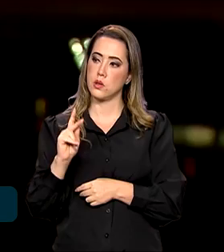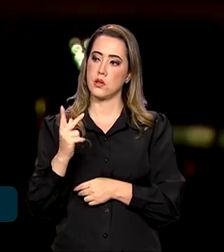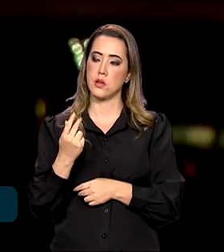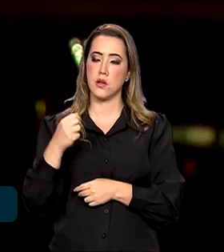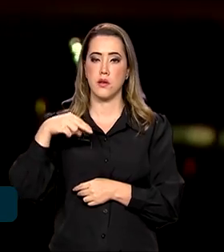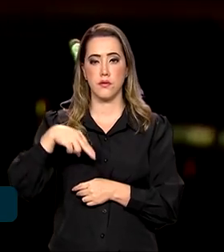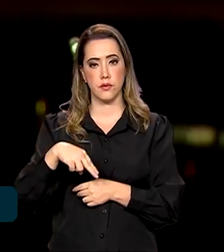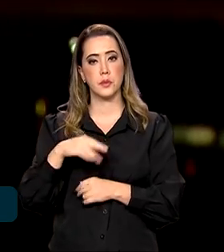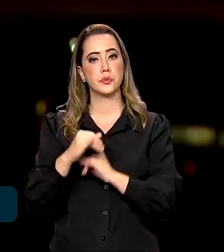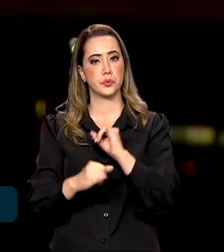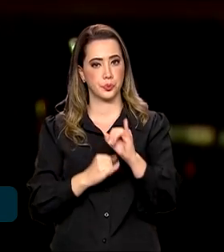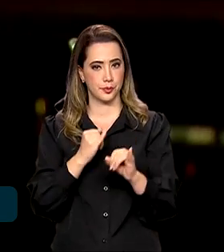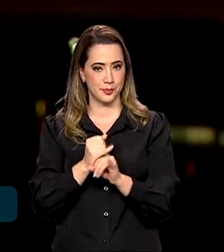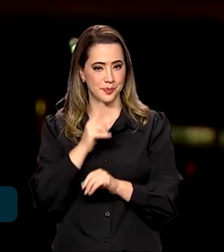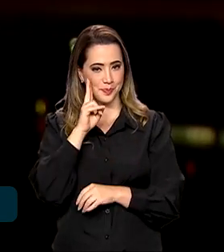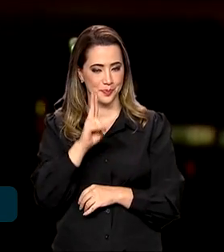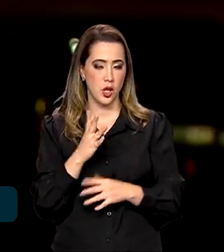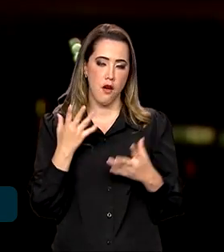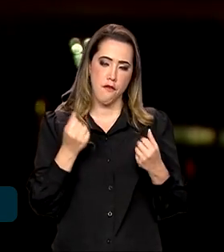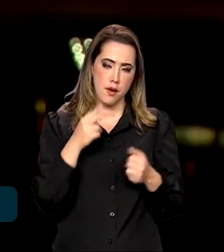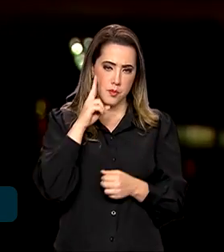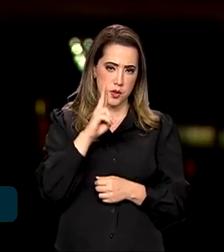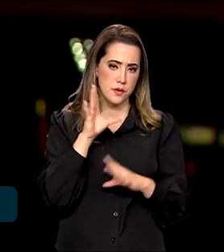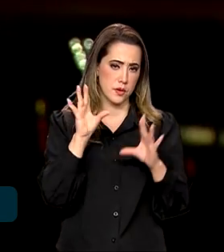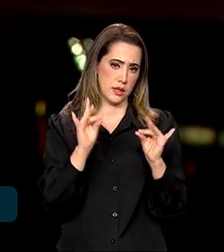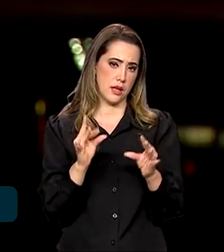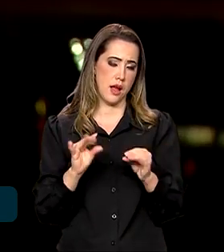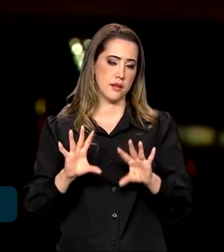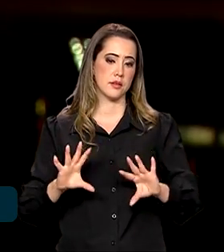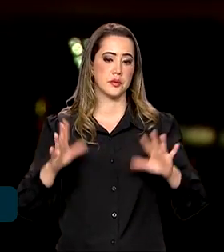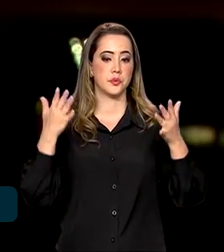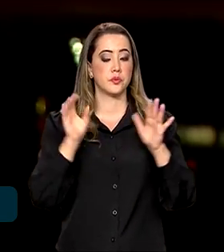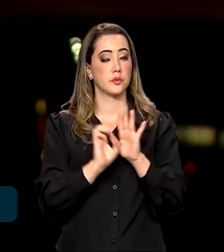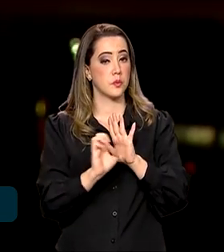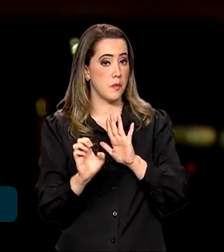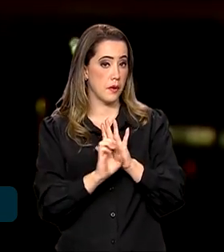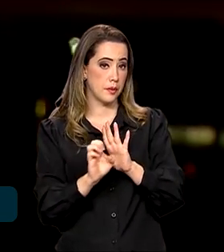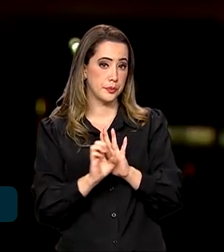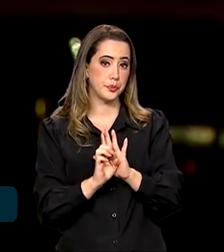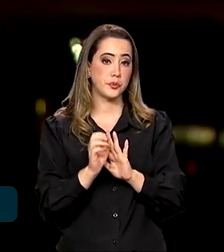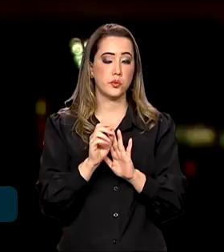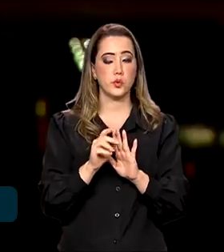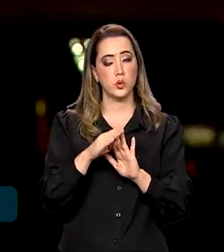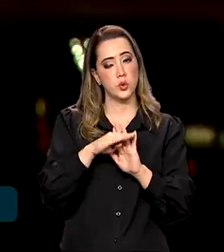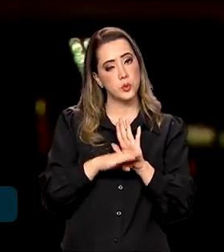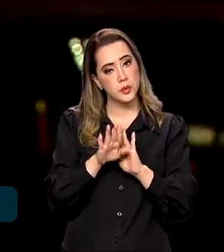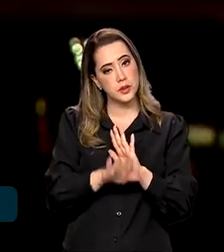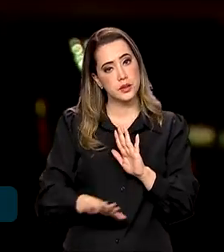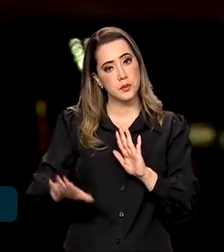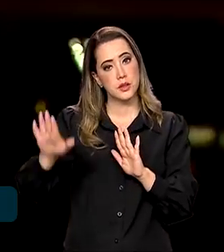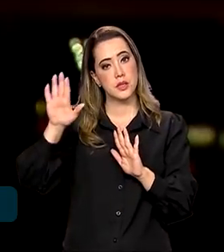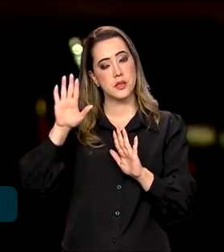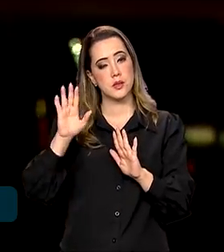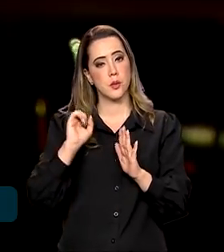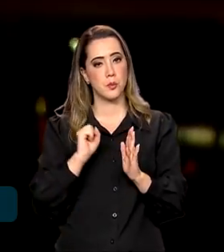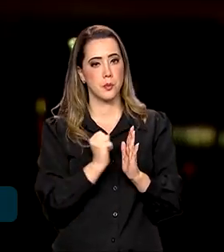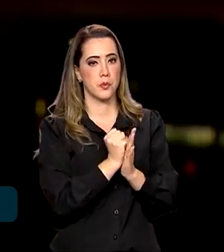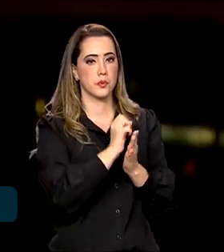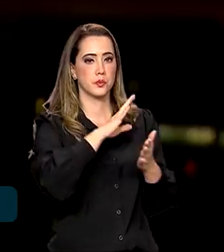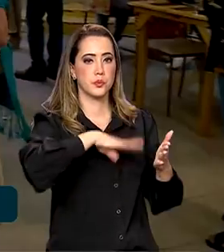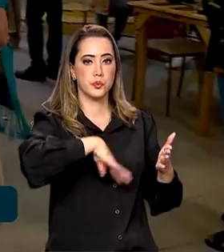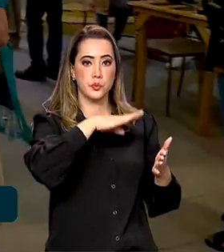reportagem como foi essa cerimônia de lançamento do edital do Programa Nacional do Patrimônio Imaterial.